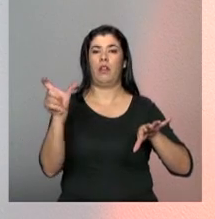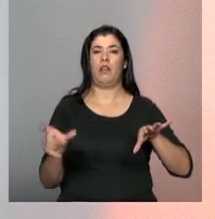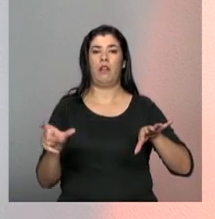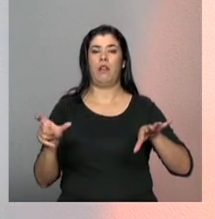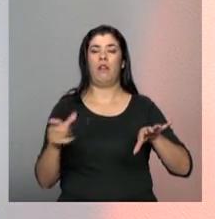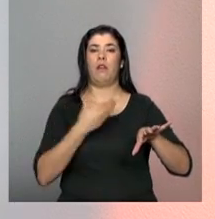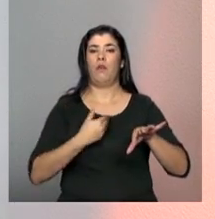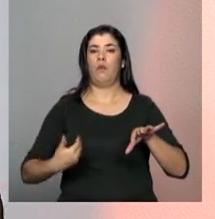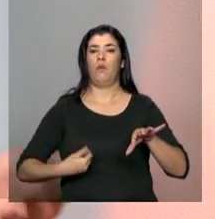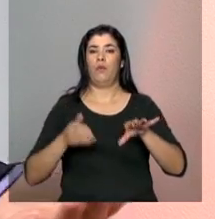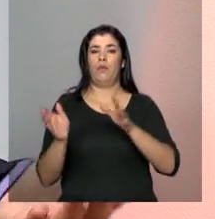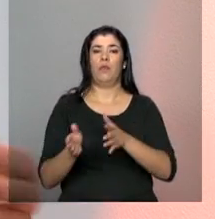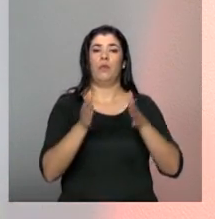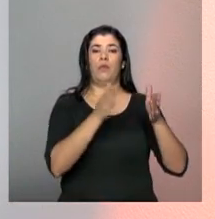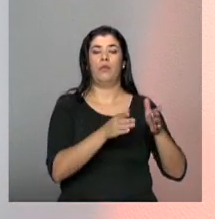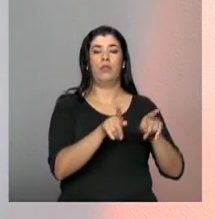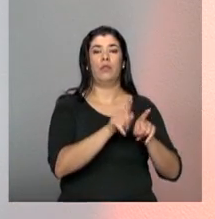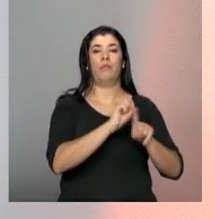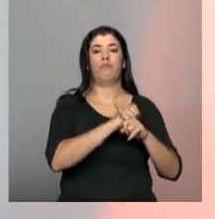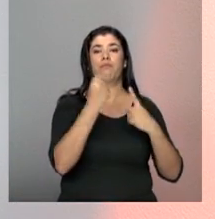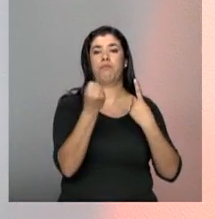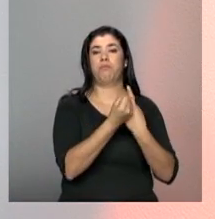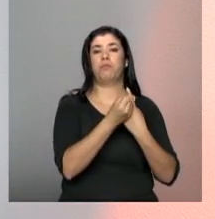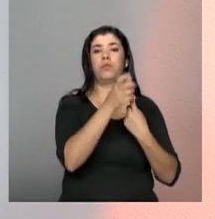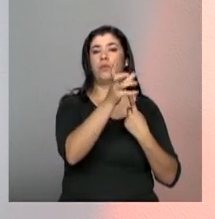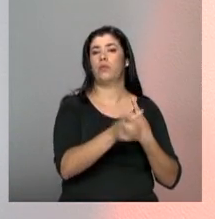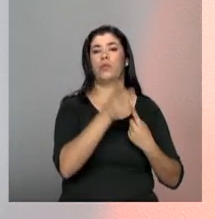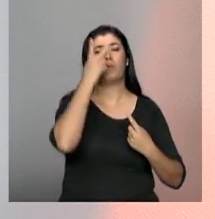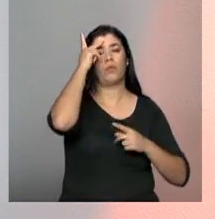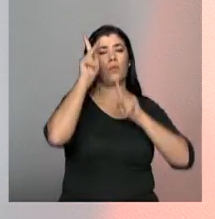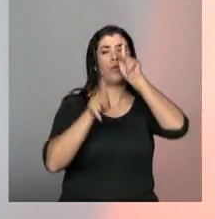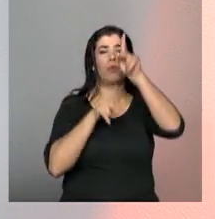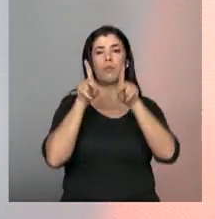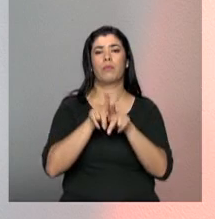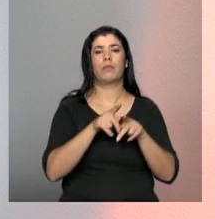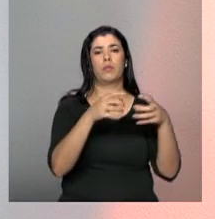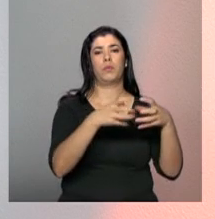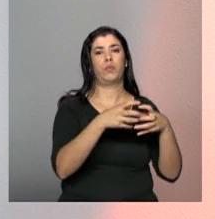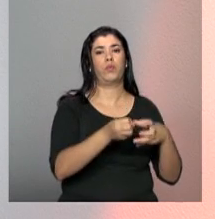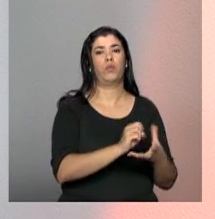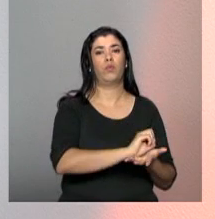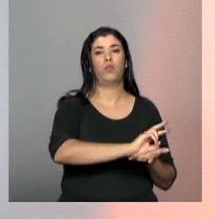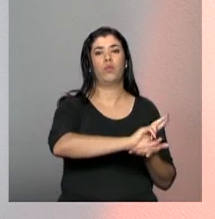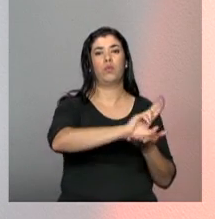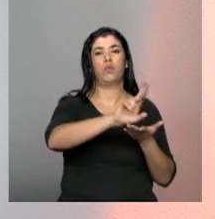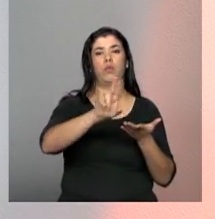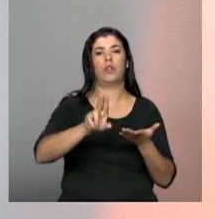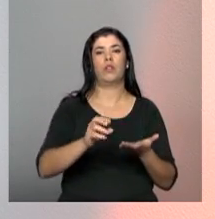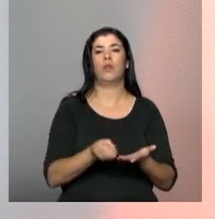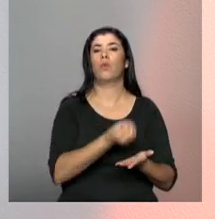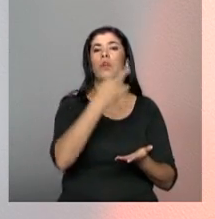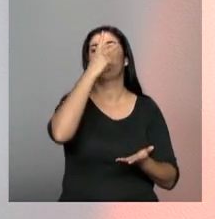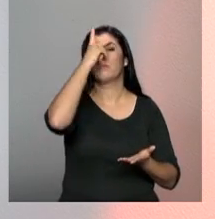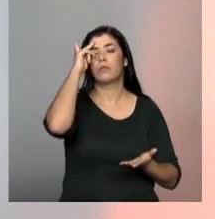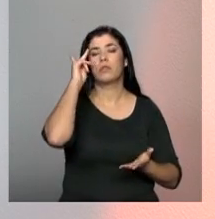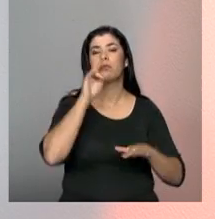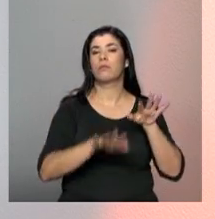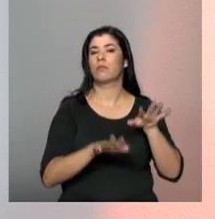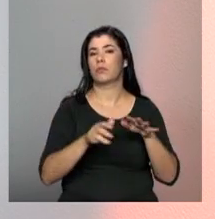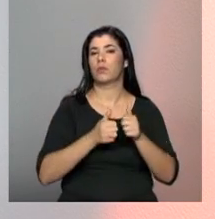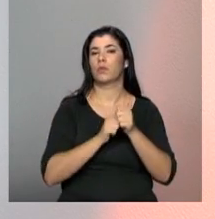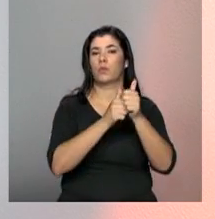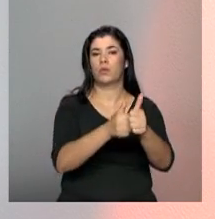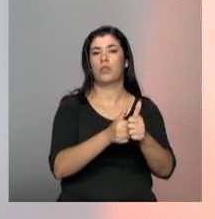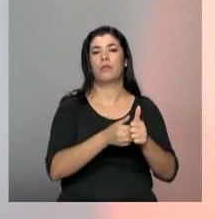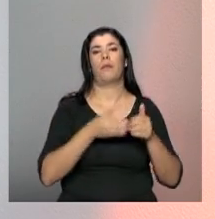possível, porque, às vezes, dependendo do tamanho do Conselho, não dá para fazer uma composição muito ampla. Mas, se possível, no segmento da sociedade civil, a gente deve